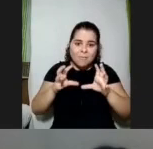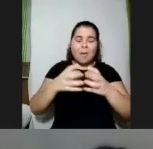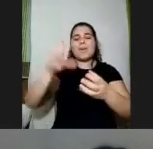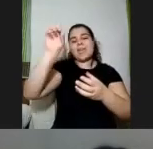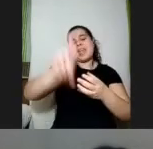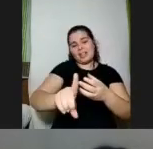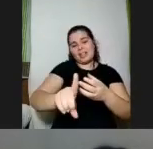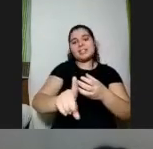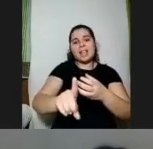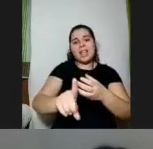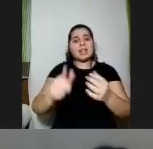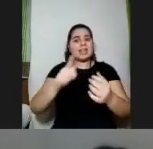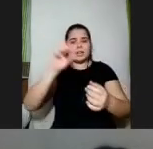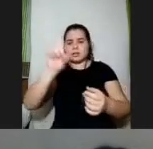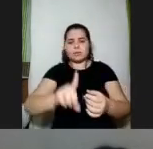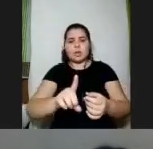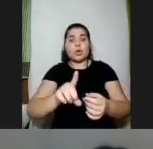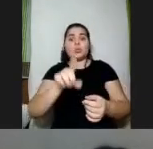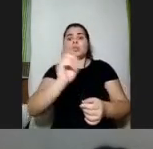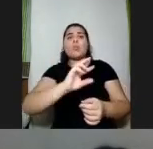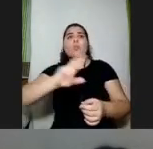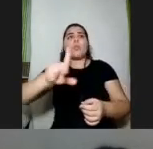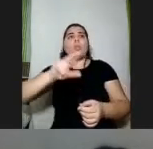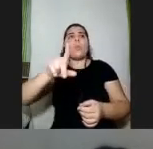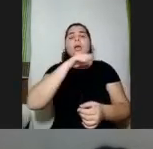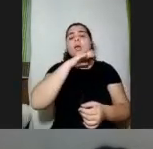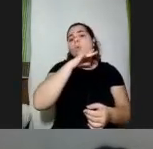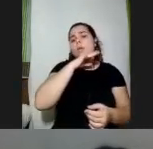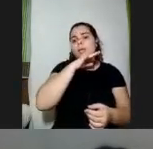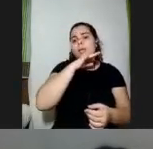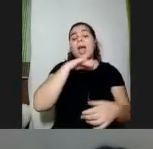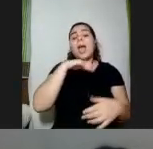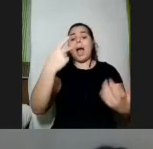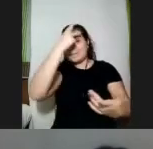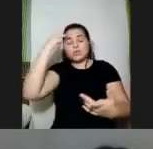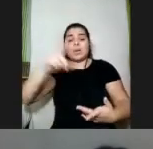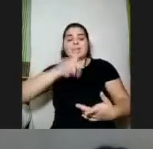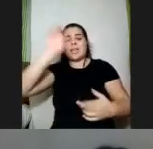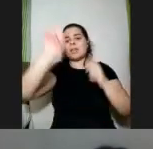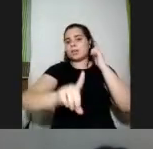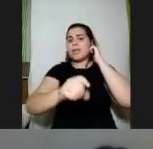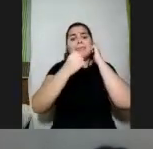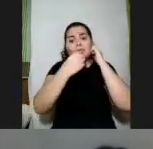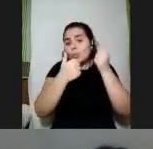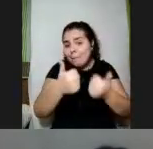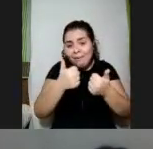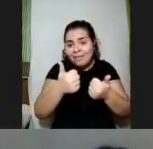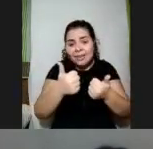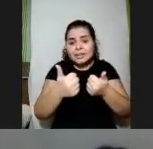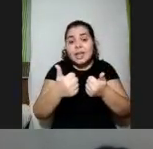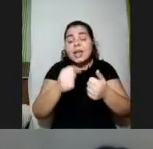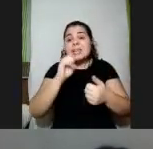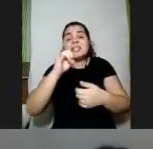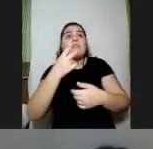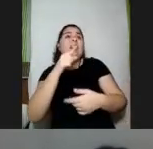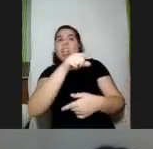deficiência que tem uma deficiência que não é demérito é algo que a pessoa tem a pessoa tem a deficiência e tudo bem na hora que a gente tenta dizer